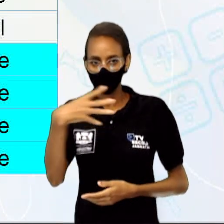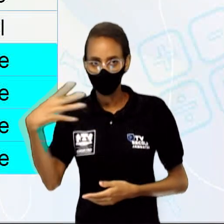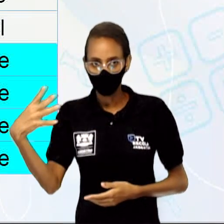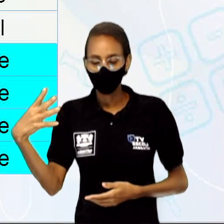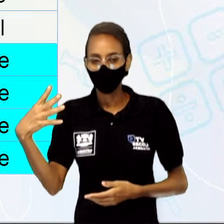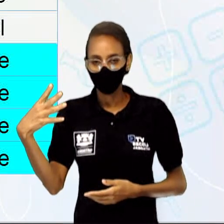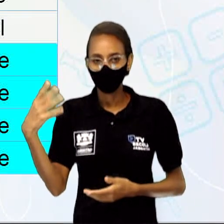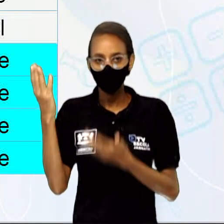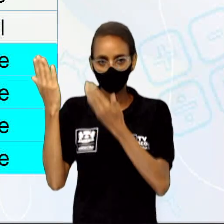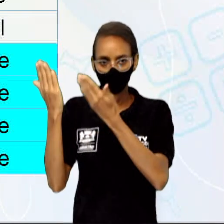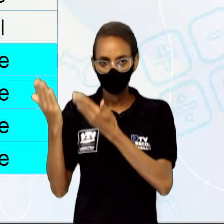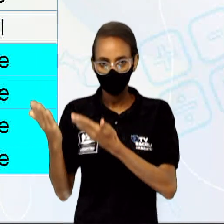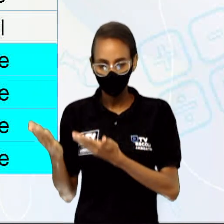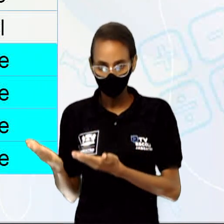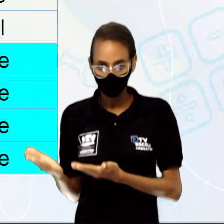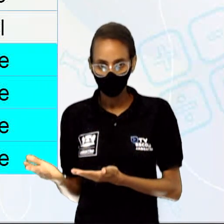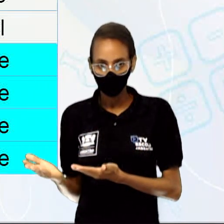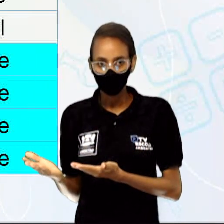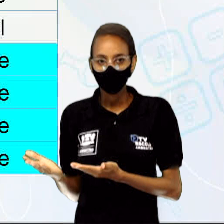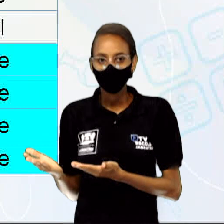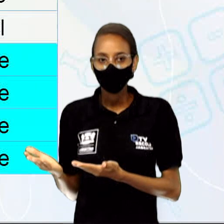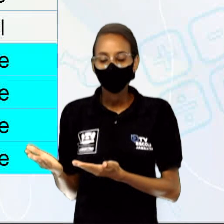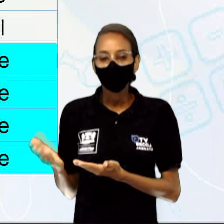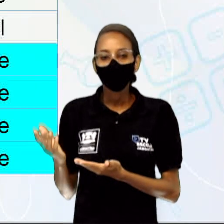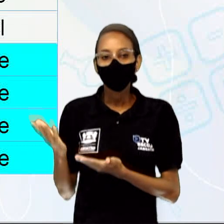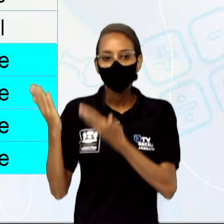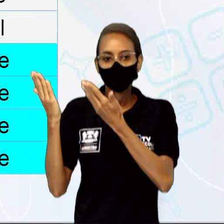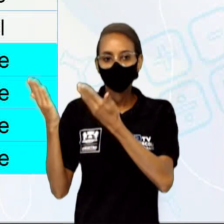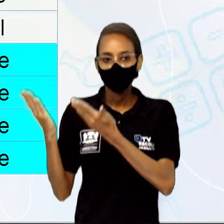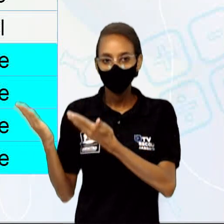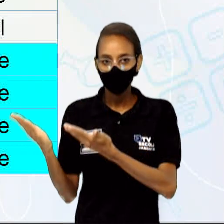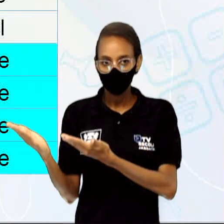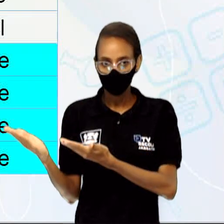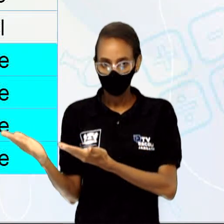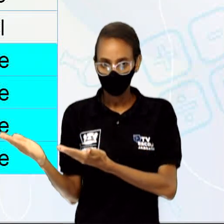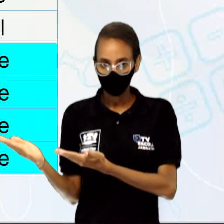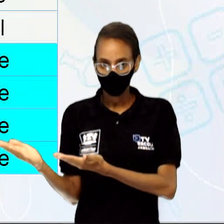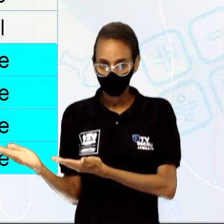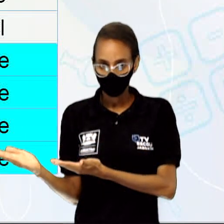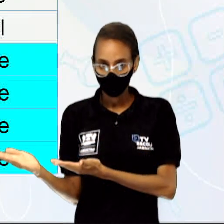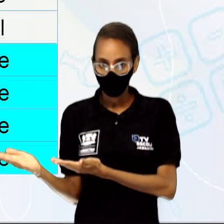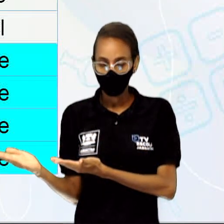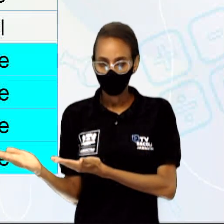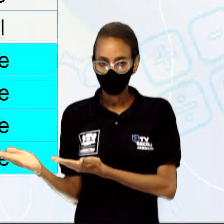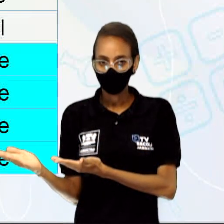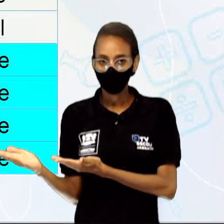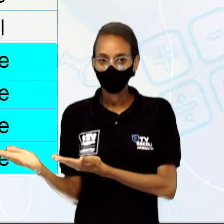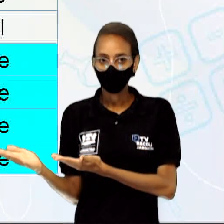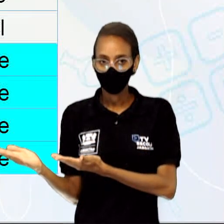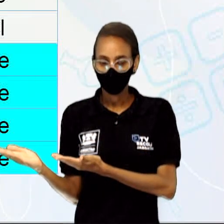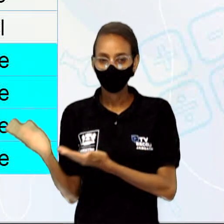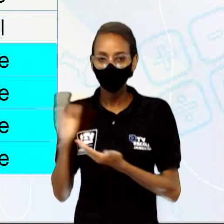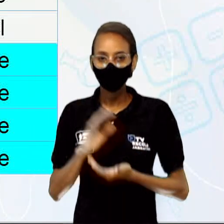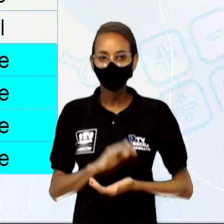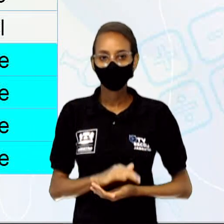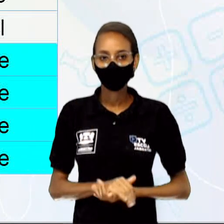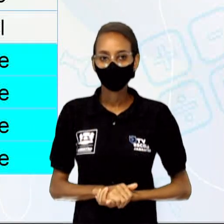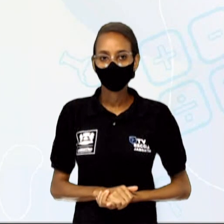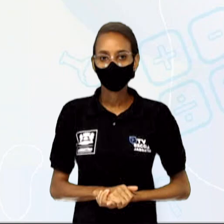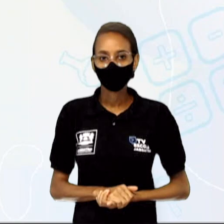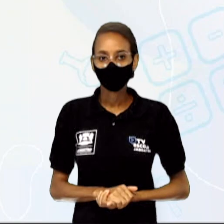e não podem ser encontradas em animais, como é o caso da parede celular, do vacuolo, do glioxissomo e dos plastídeos.